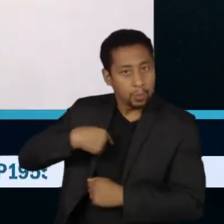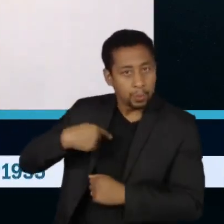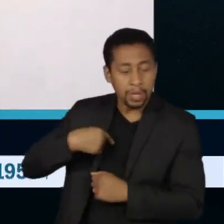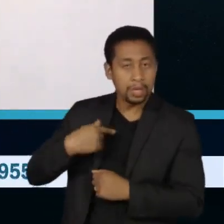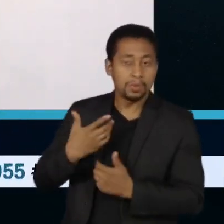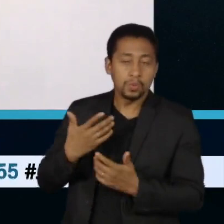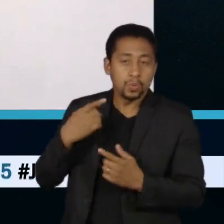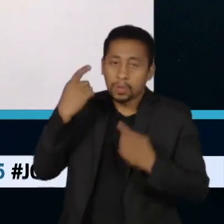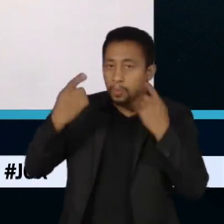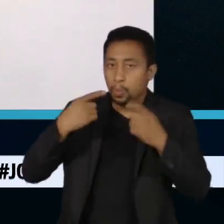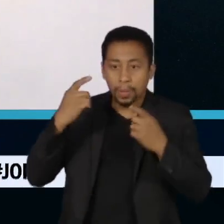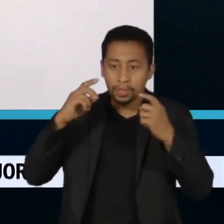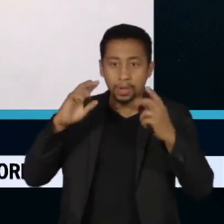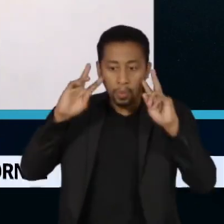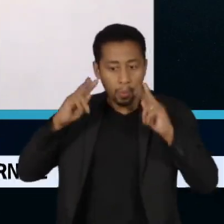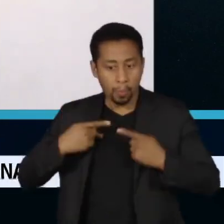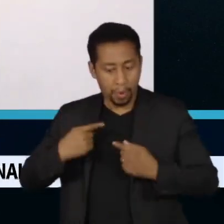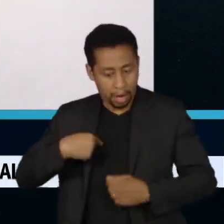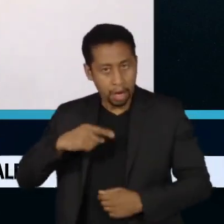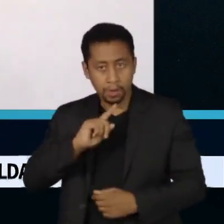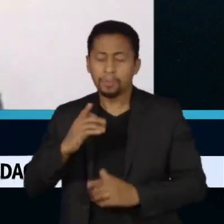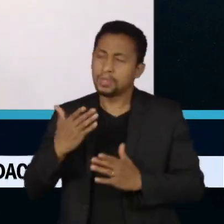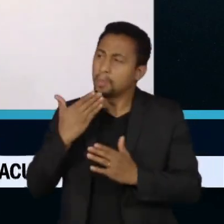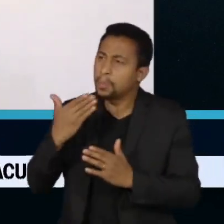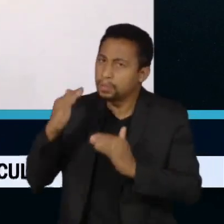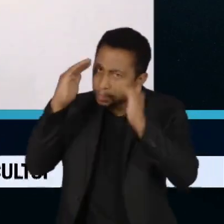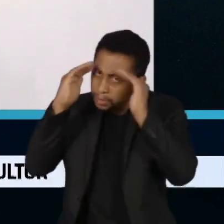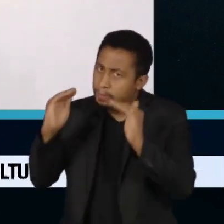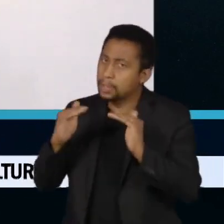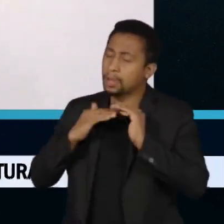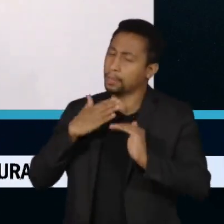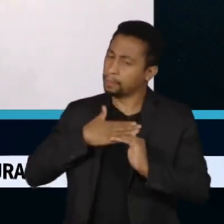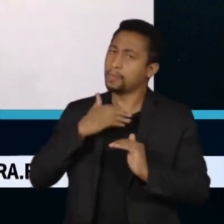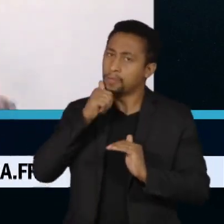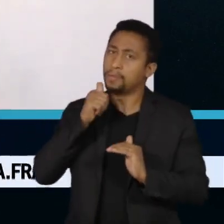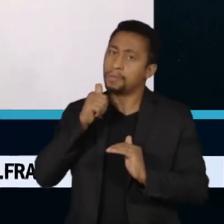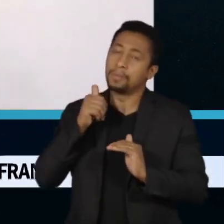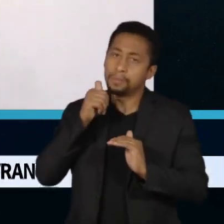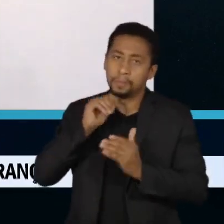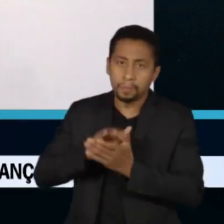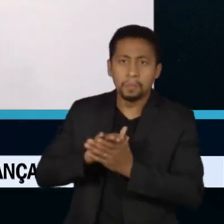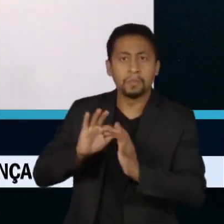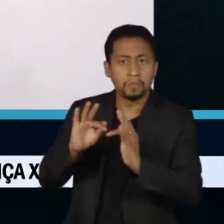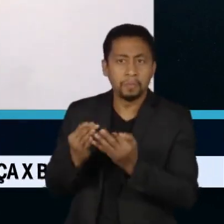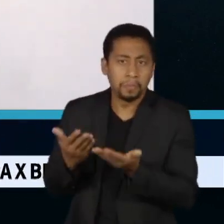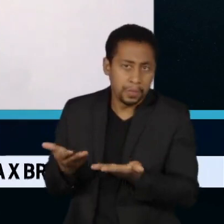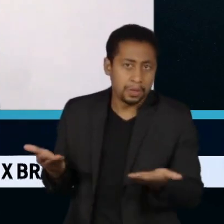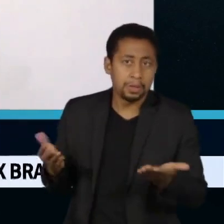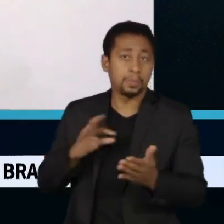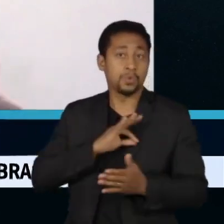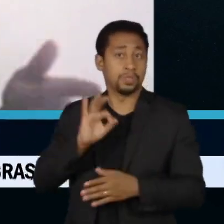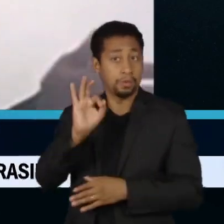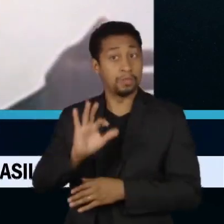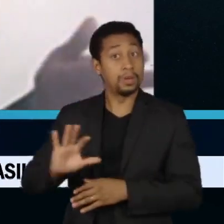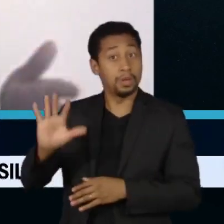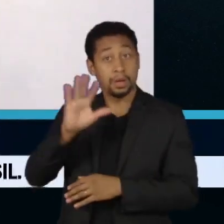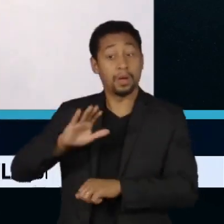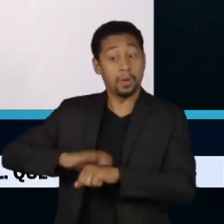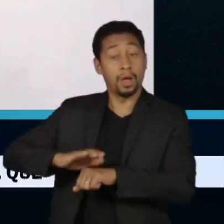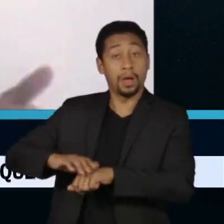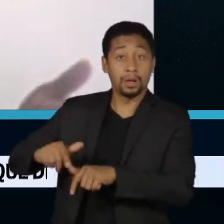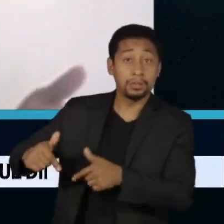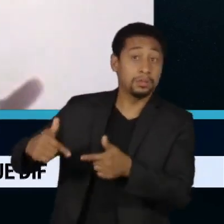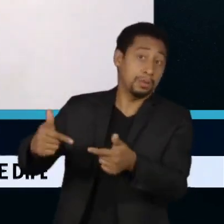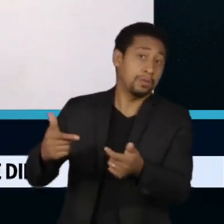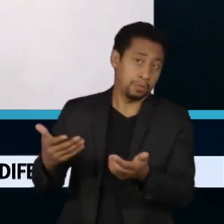peço pelo menos que respeite aqui a minha família. Peço que respeite o trabalho que a Polícia Federal está realizando e o trabalho que as